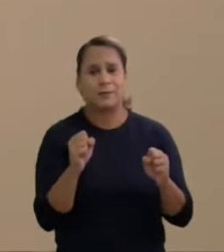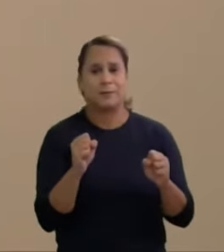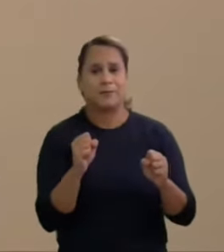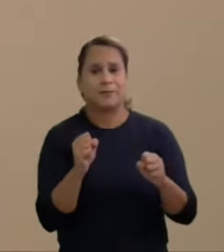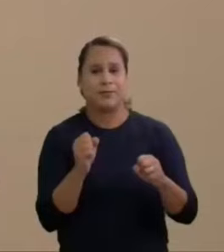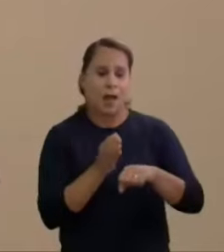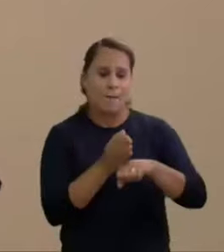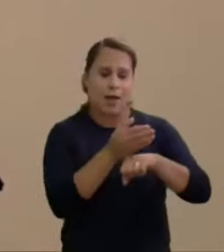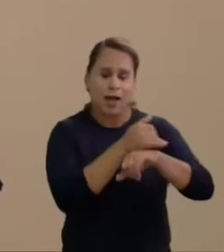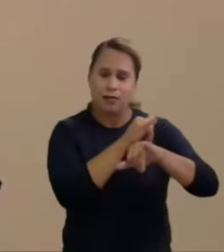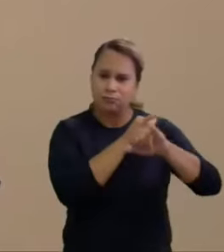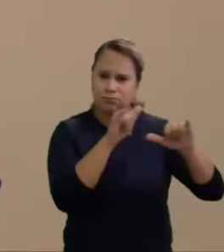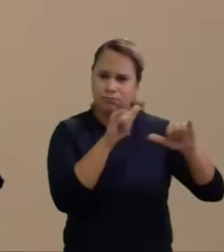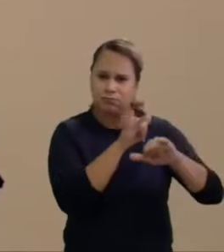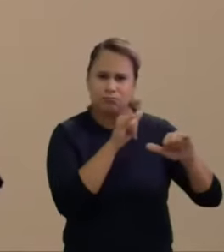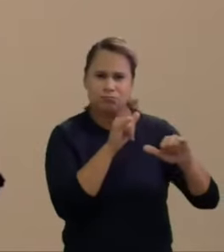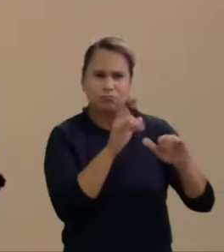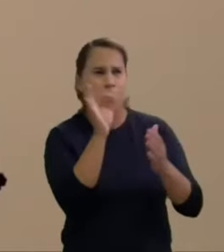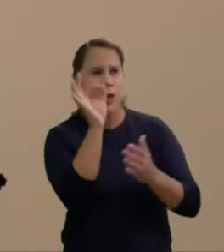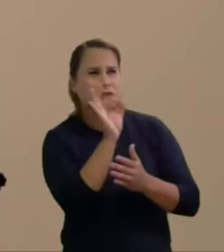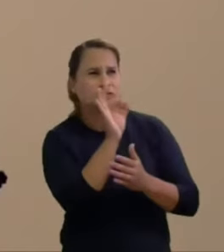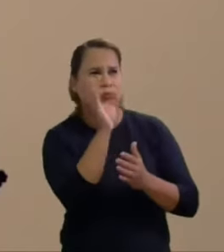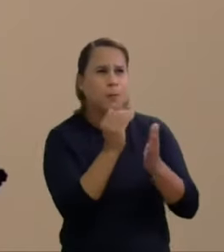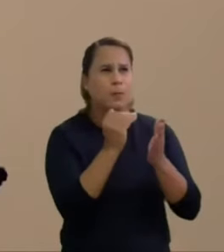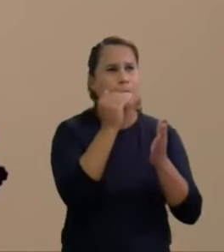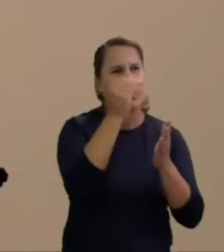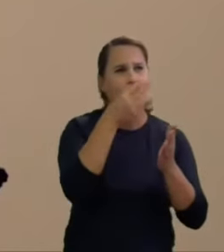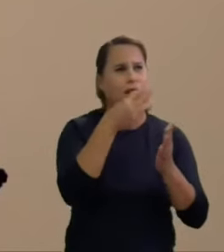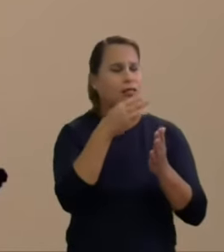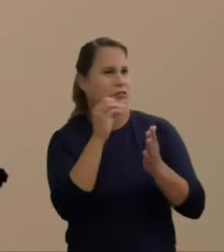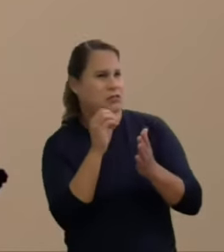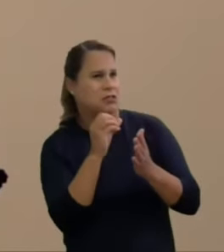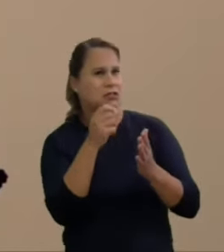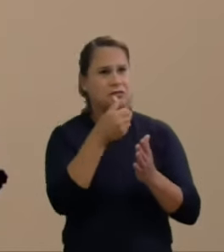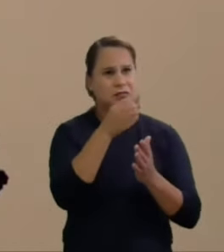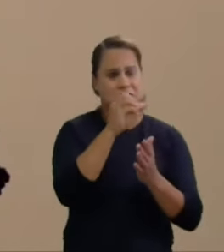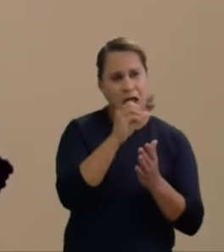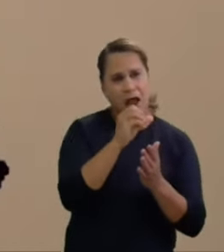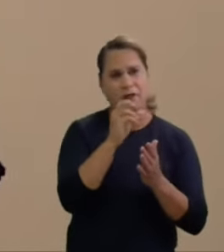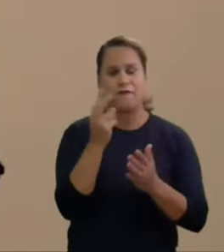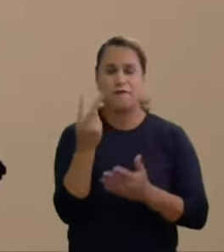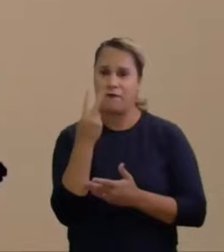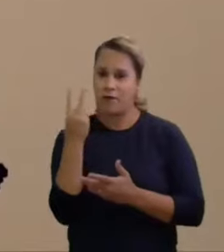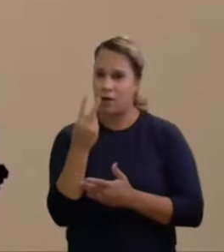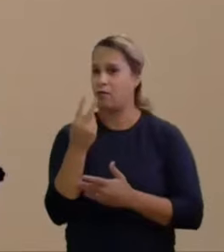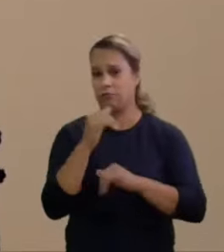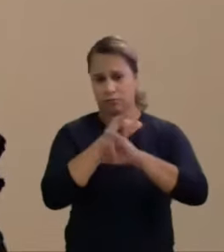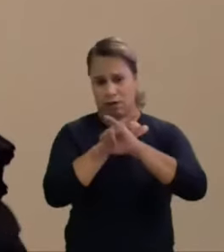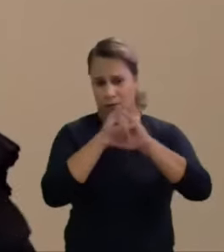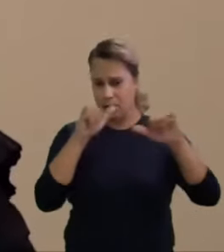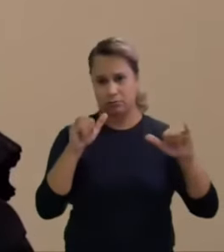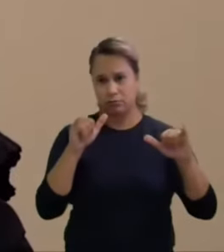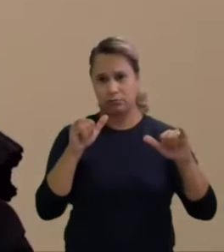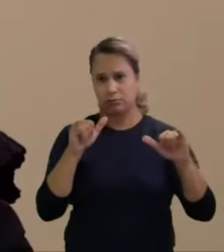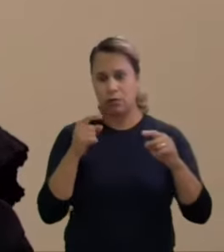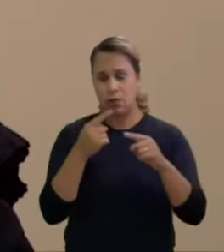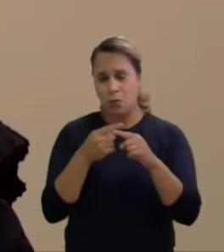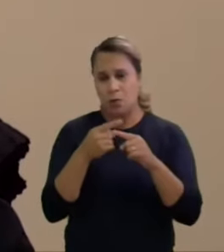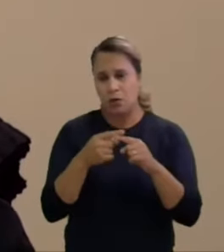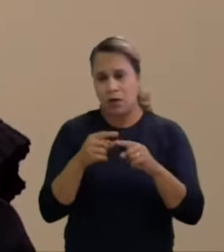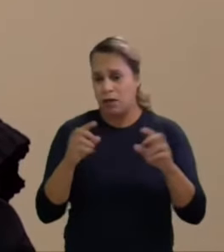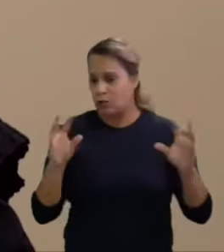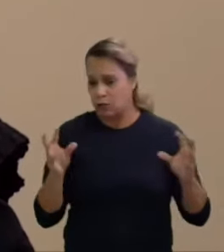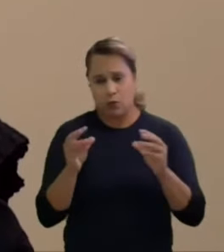meros percentuais, 30 ou 10, ou seja lá o que for, cento, do valor da campanha, porque o valor da campanha não inclui os gastos partidários,